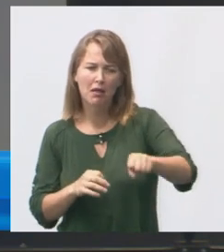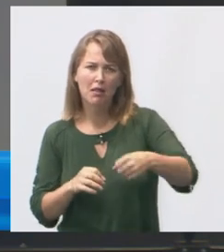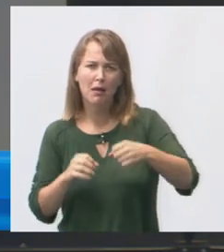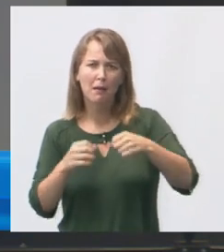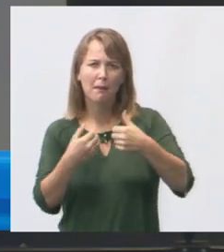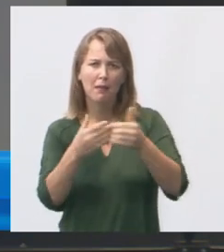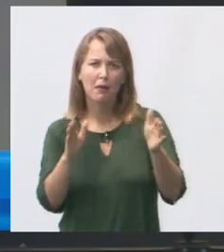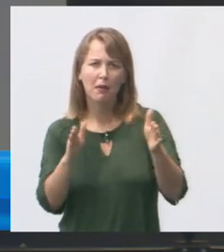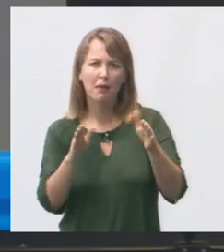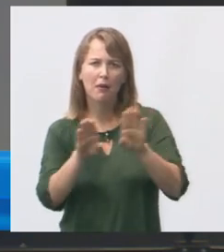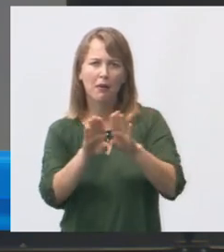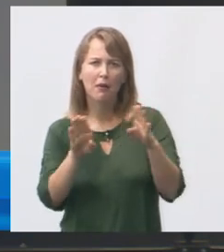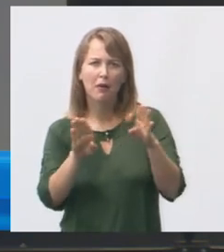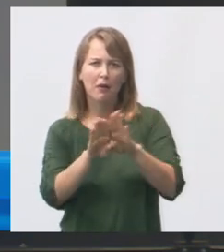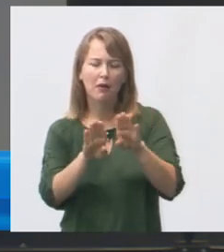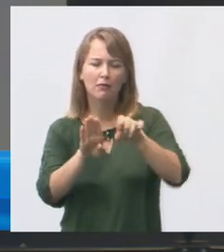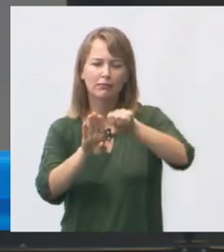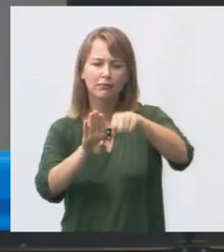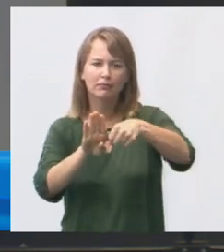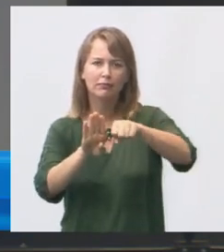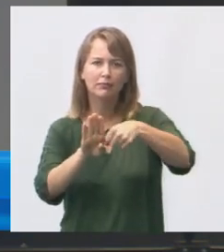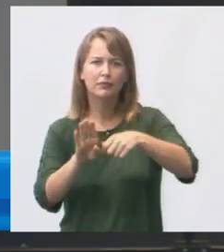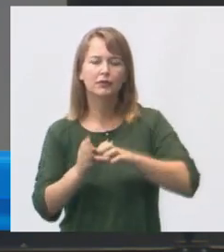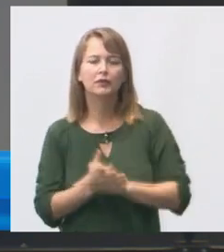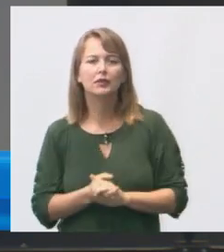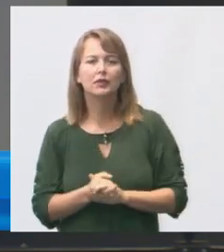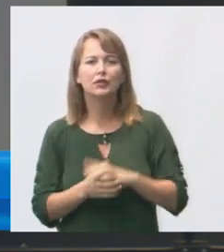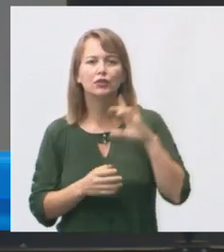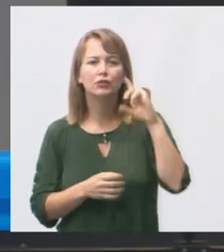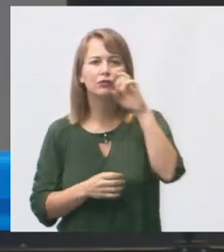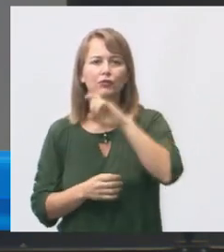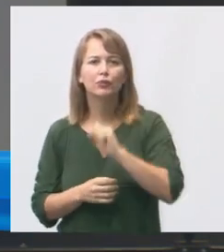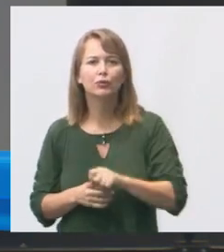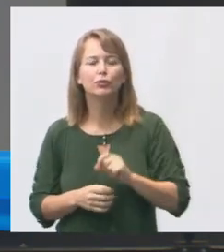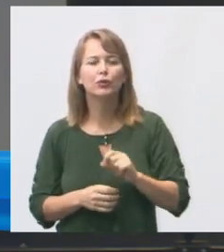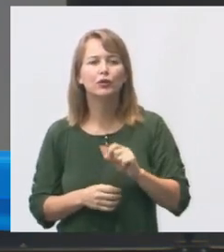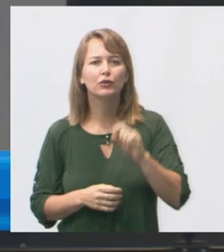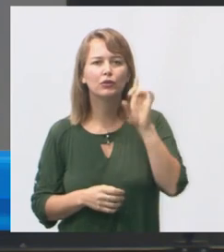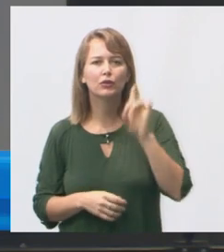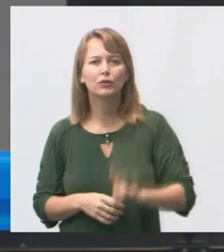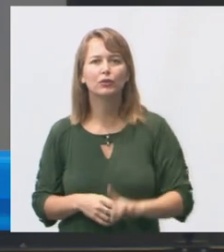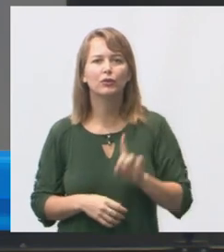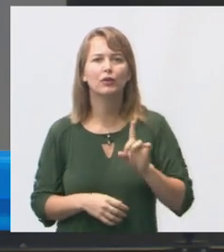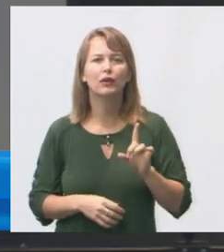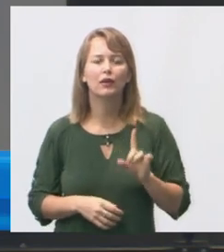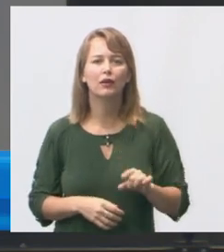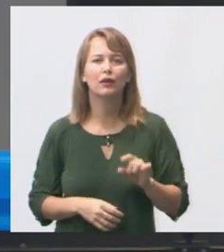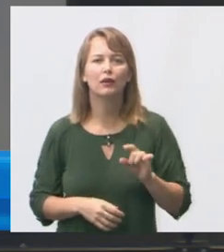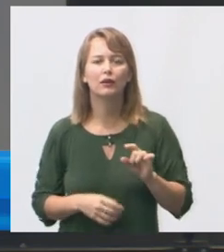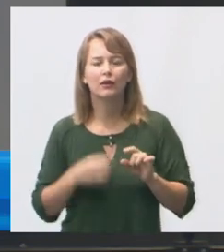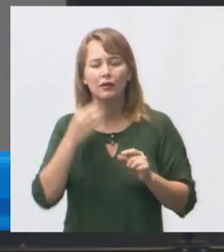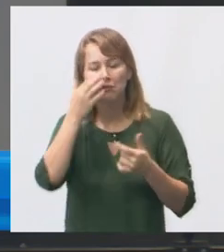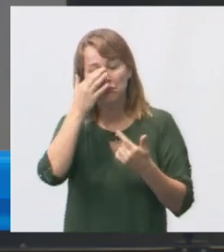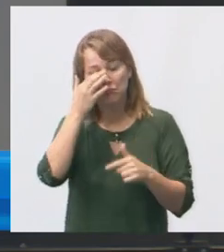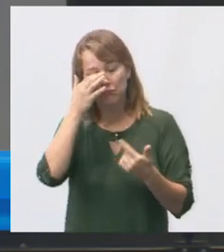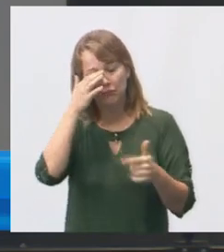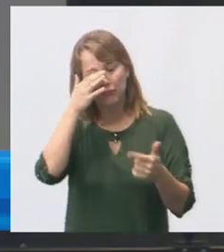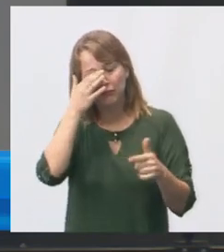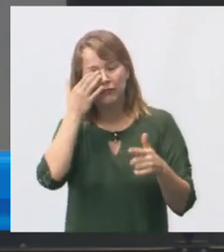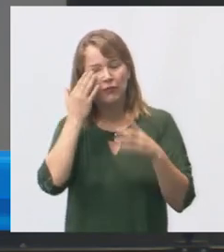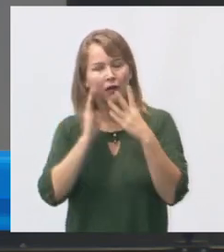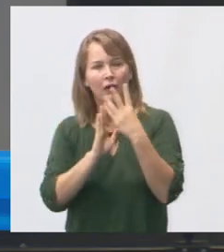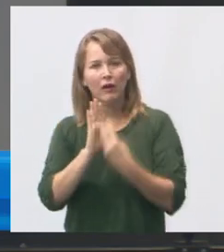que uma diferença das unidades de saúde que dificulta o diretor que não existe um